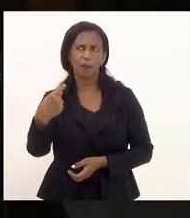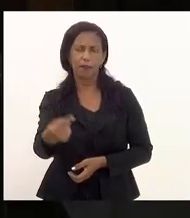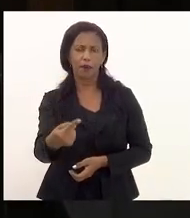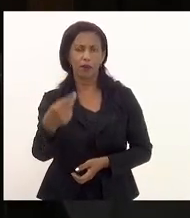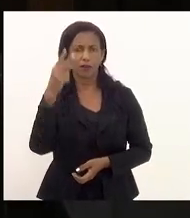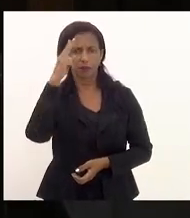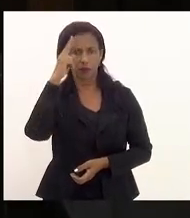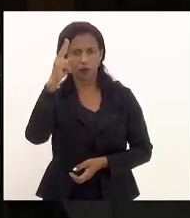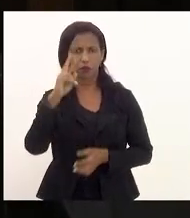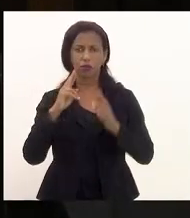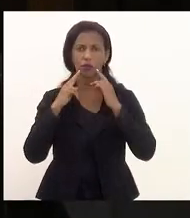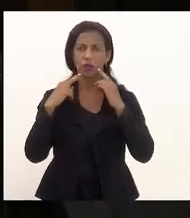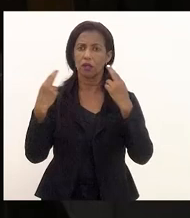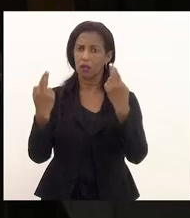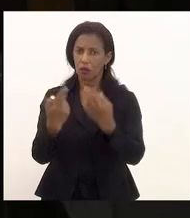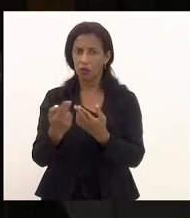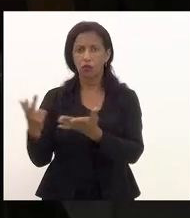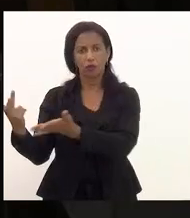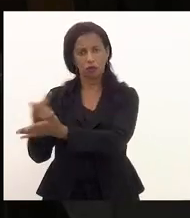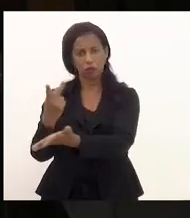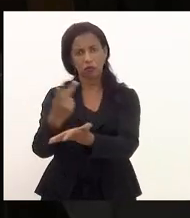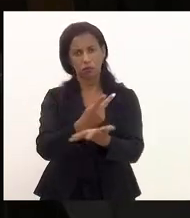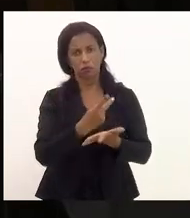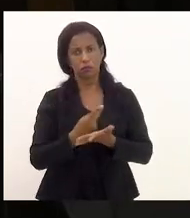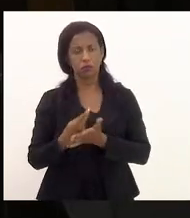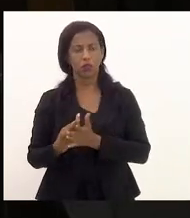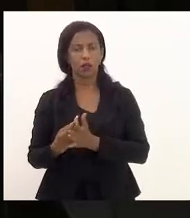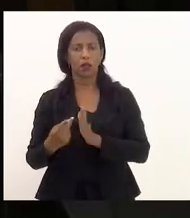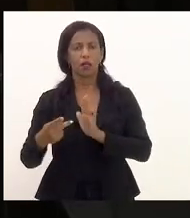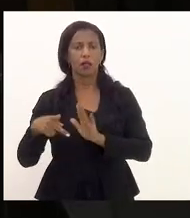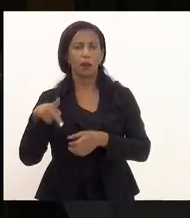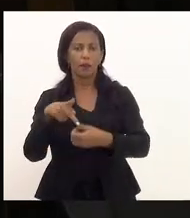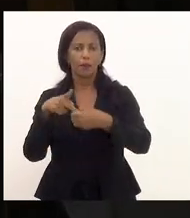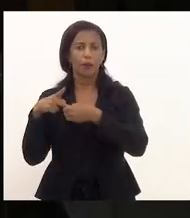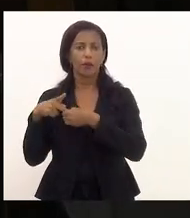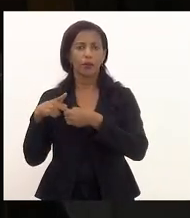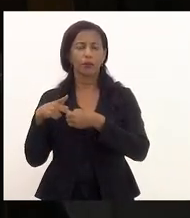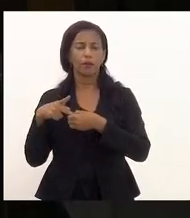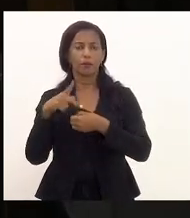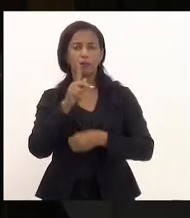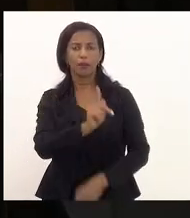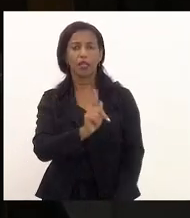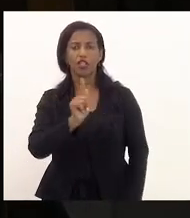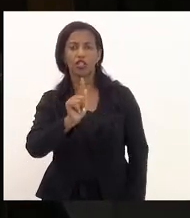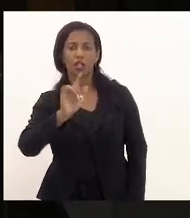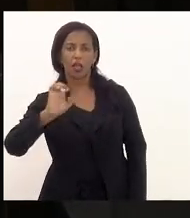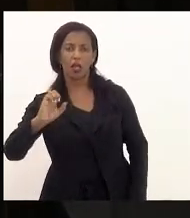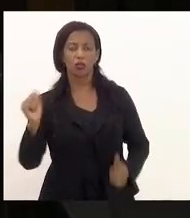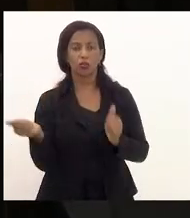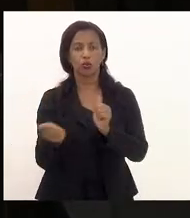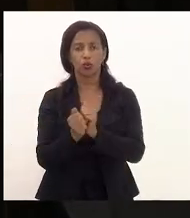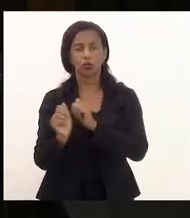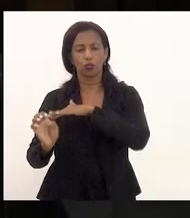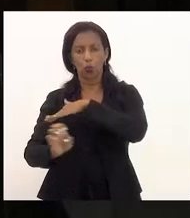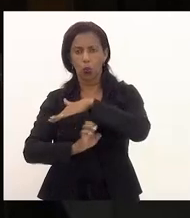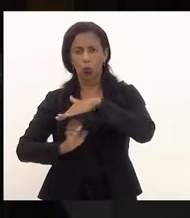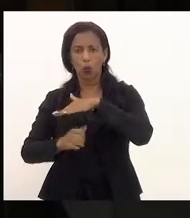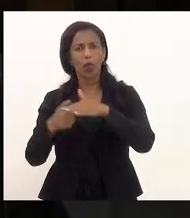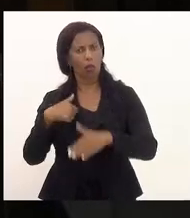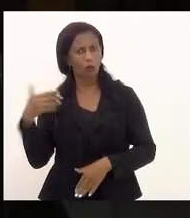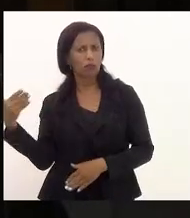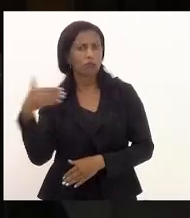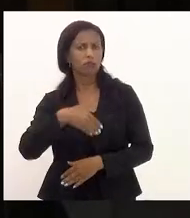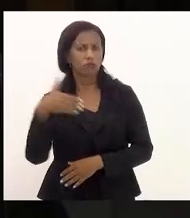sentido de reuniões que estão havendo na Procuradoria Geral do Estado com as concessionárias, eu tenho estado presente,